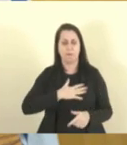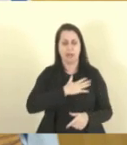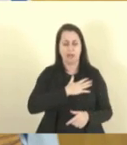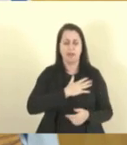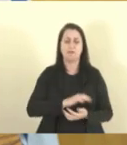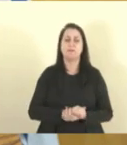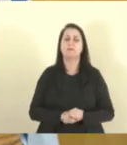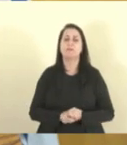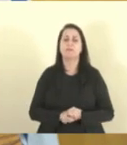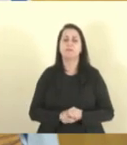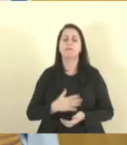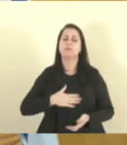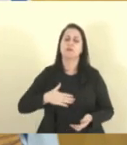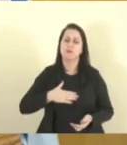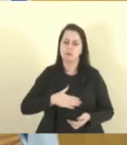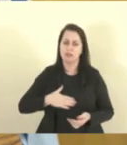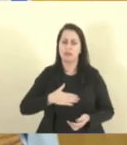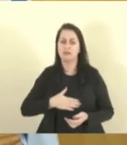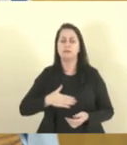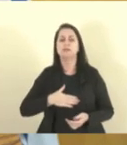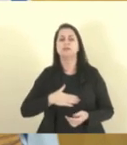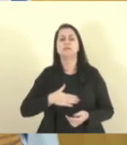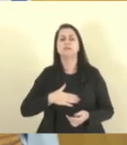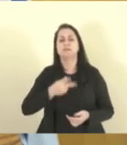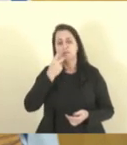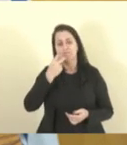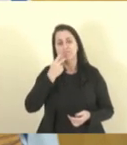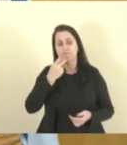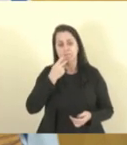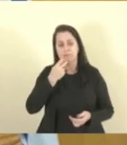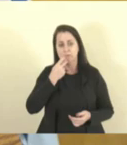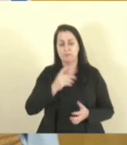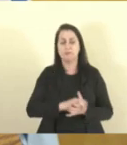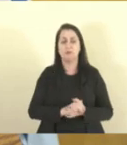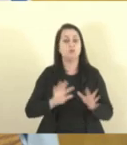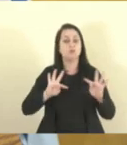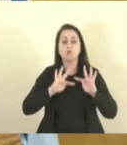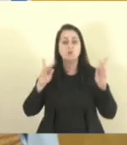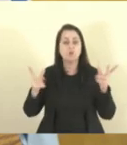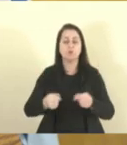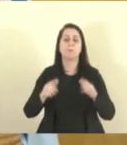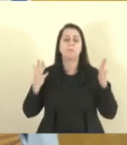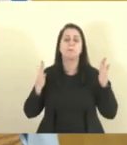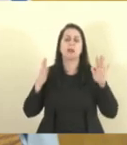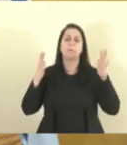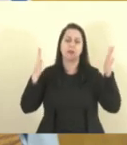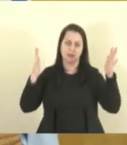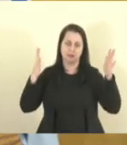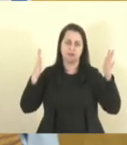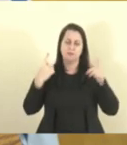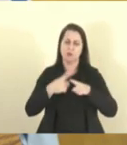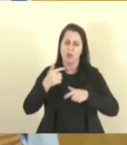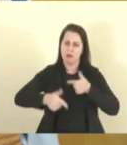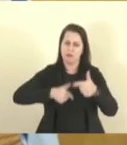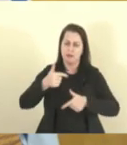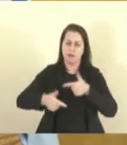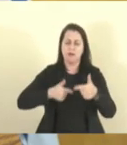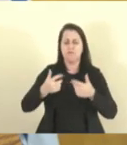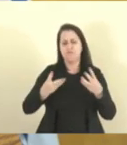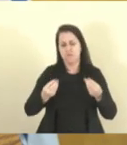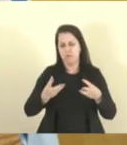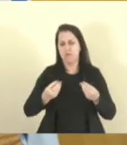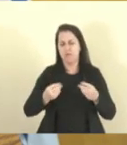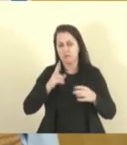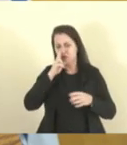gostaríamos, desde já, dizer que todos eles estão de parabéns pelos relevantes serviços prestados